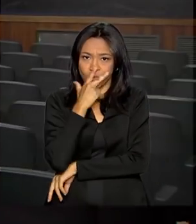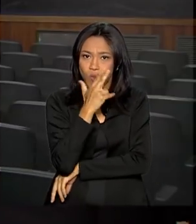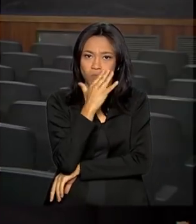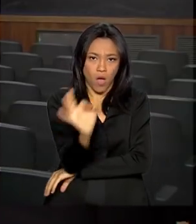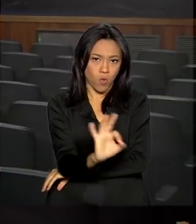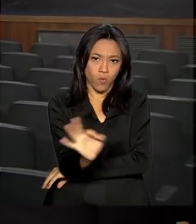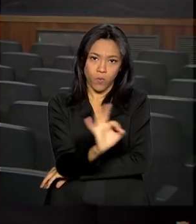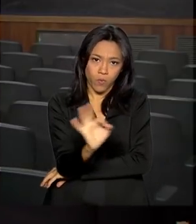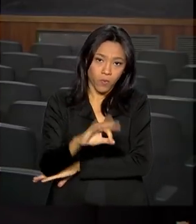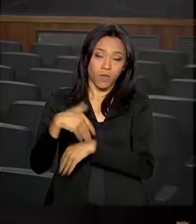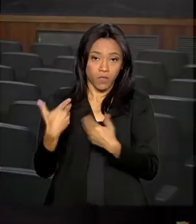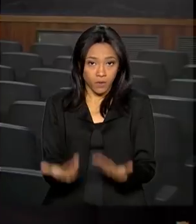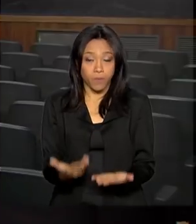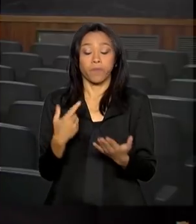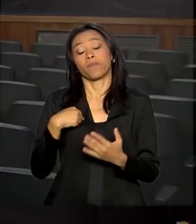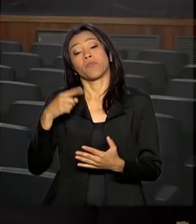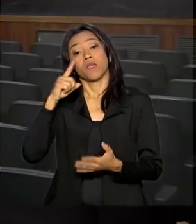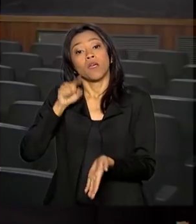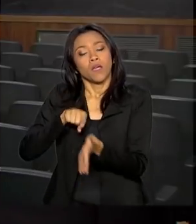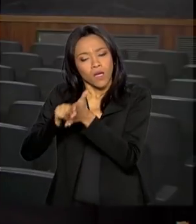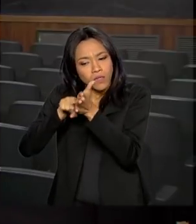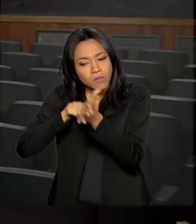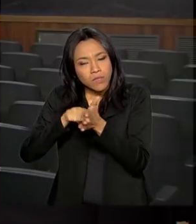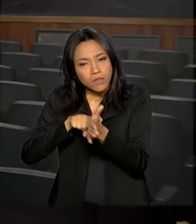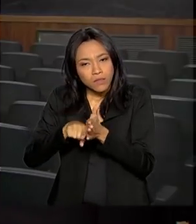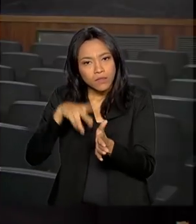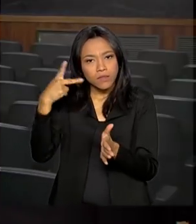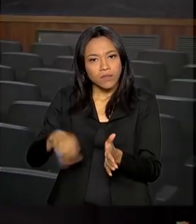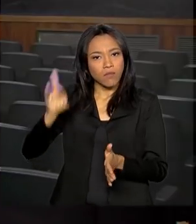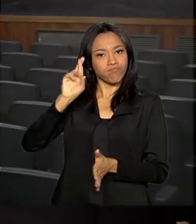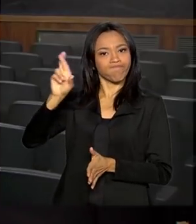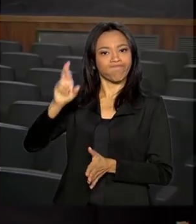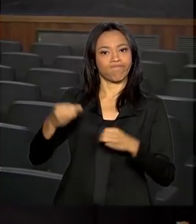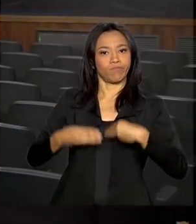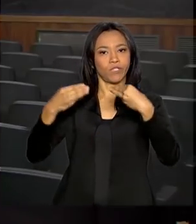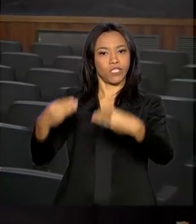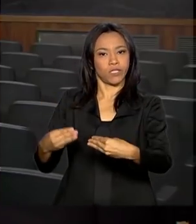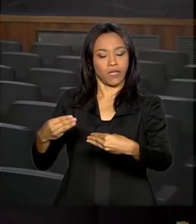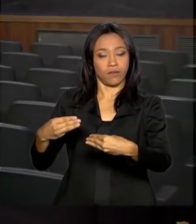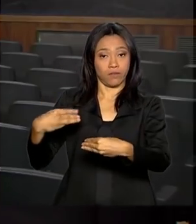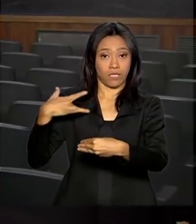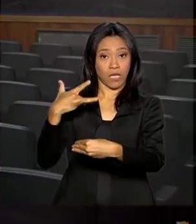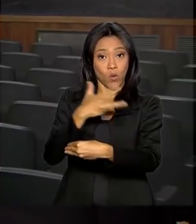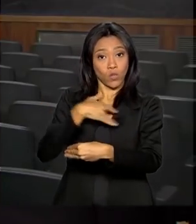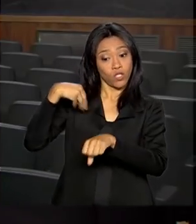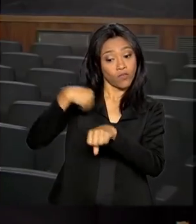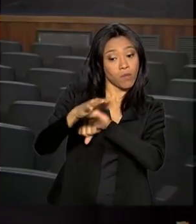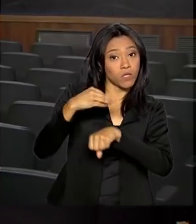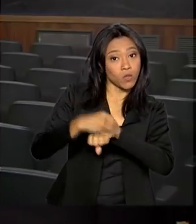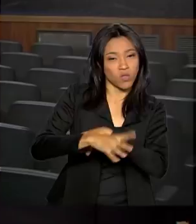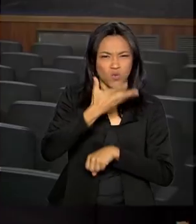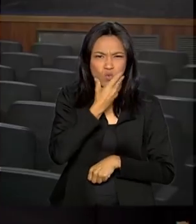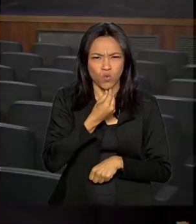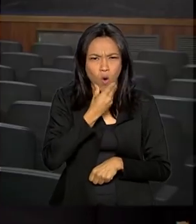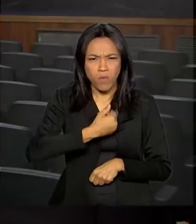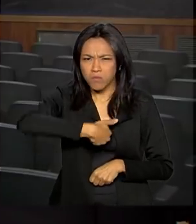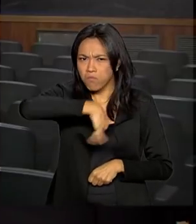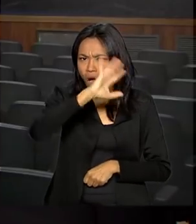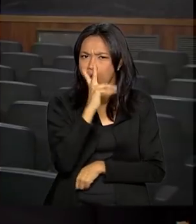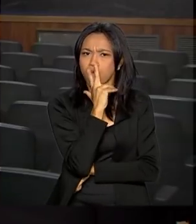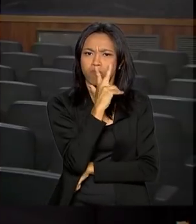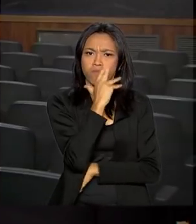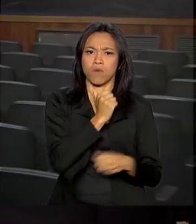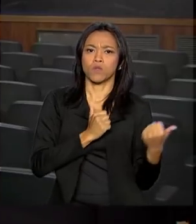pesquisa de vigilância de fatores de risco feita pelo Ministério da Saúde revela alguns dados interessantes. Os homens fumam mais do que as mulheres.